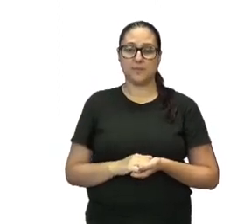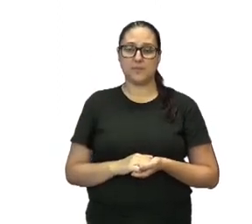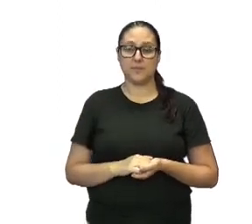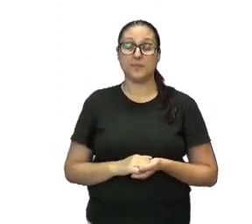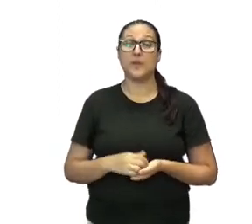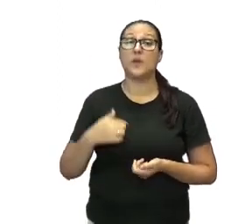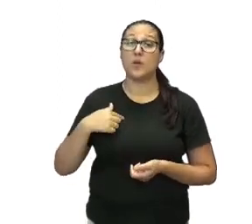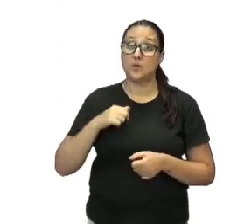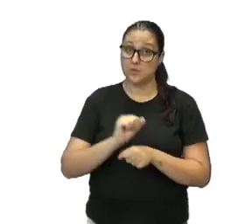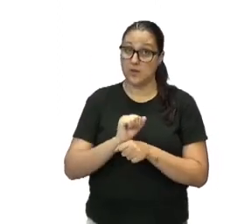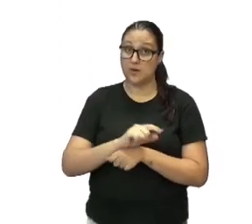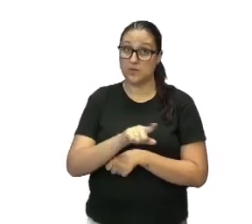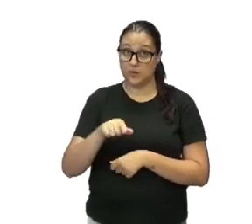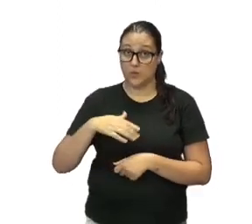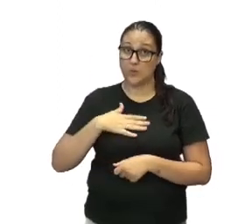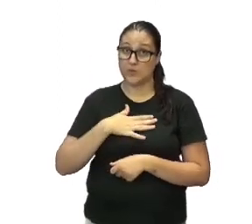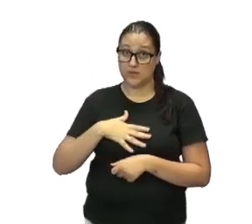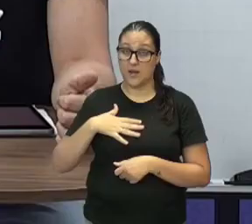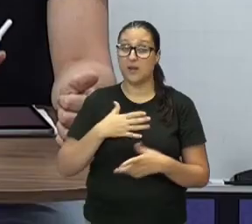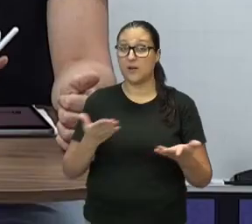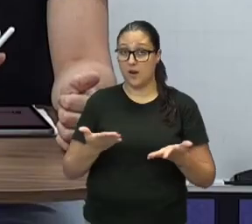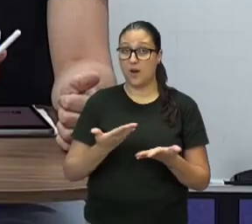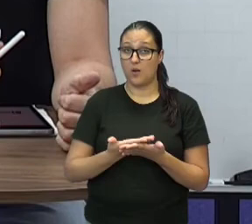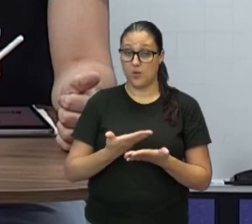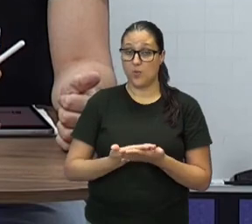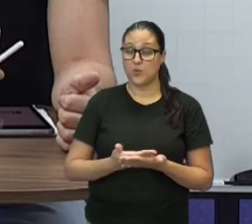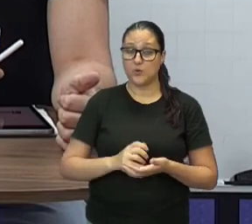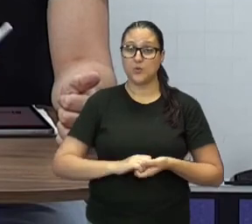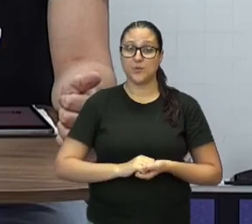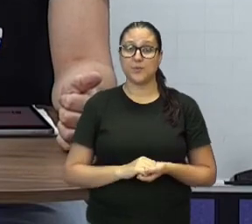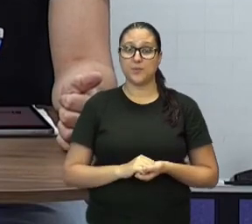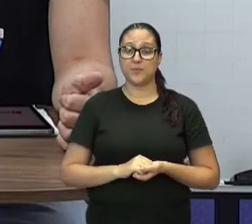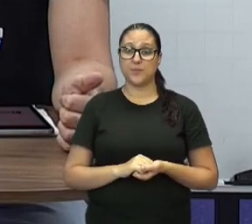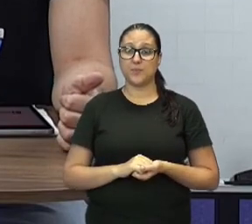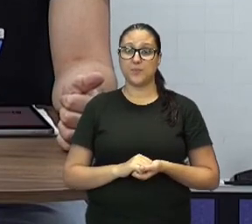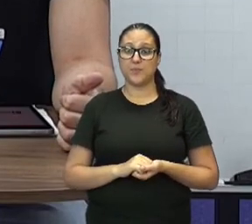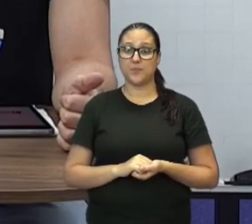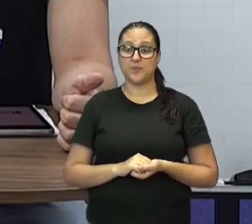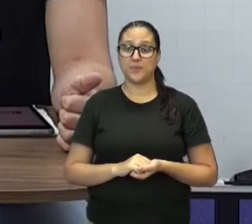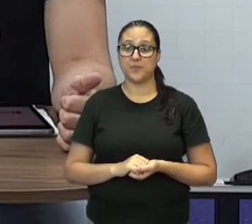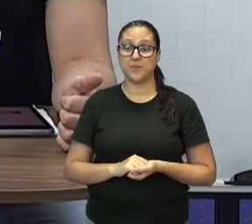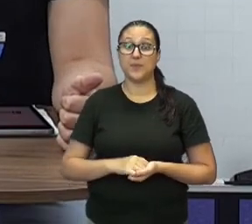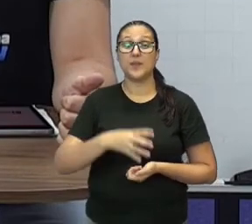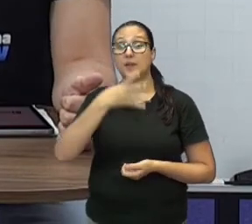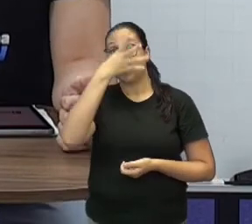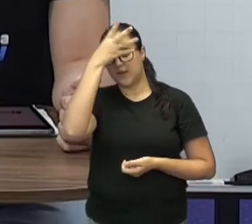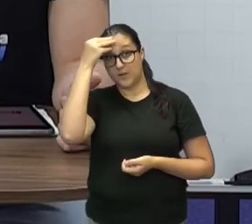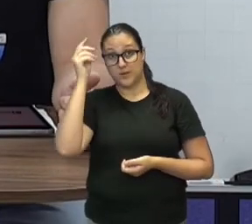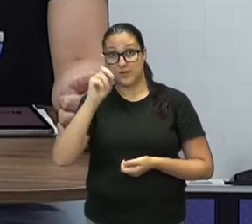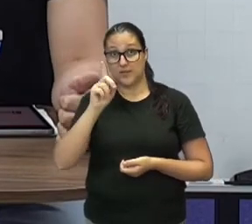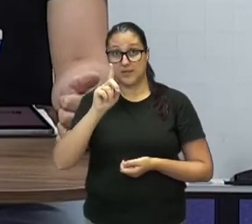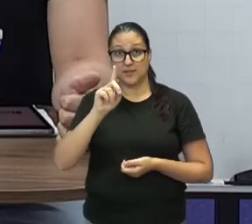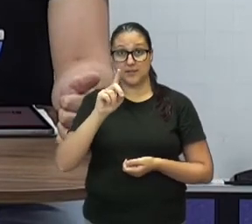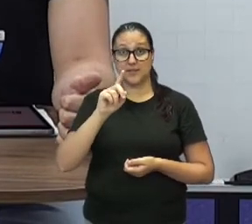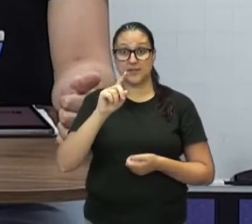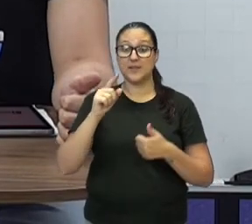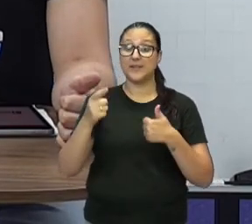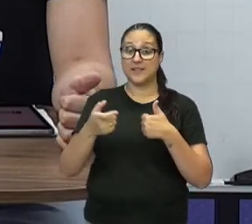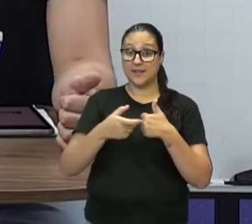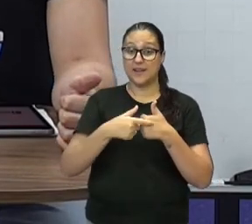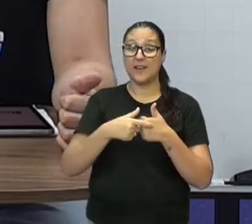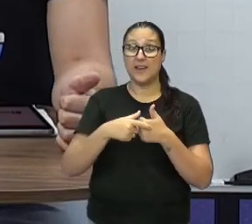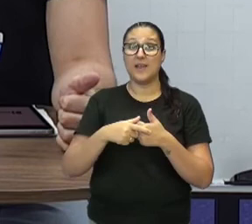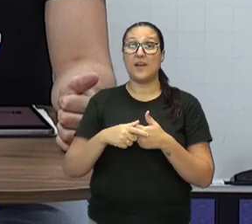espero que vocês tenham gostado da nossa aula de hoje, tá bom? Não esqueçam, hein, deixem um like, se inscrevam no